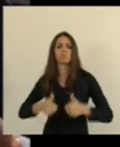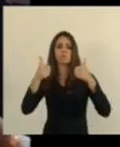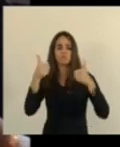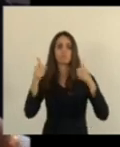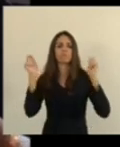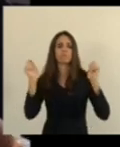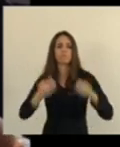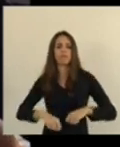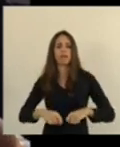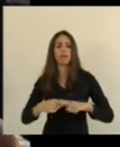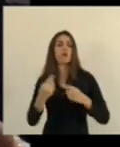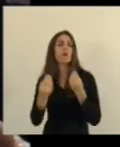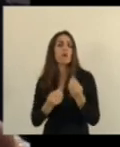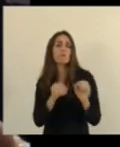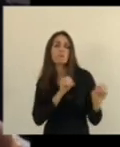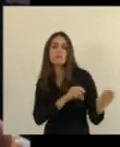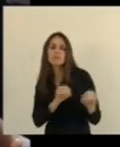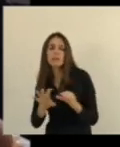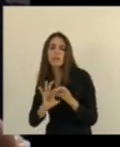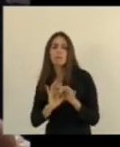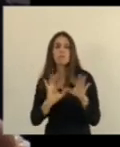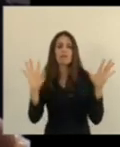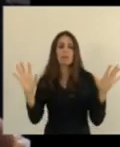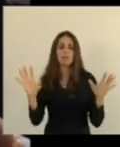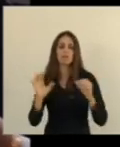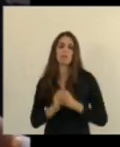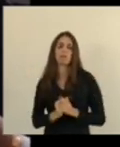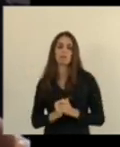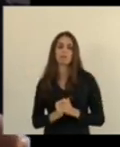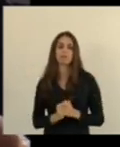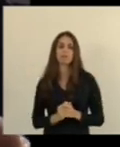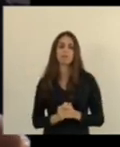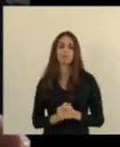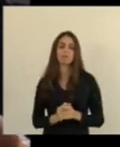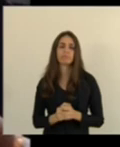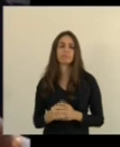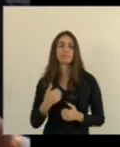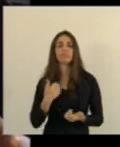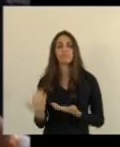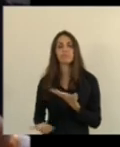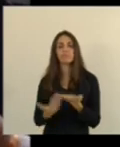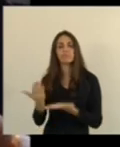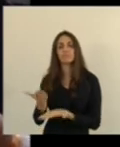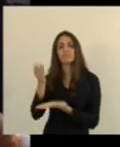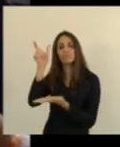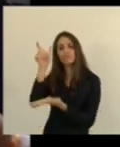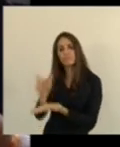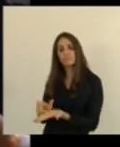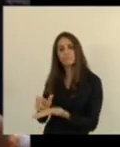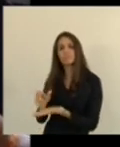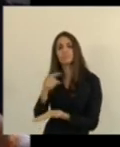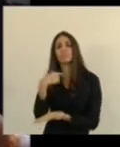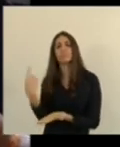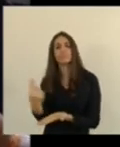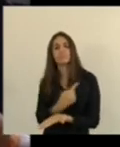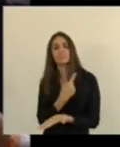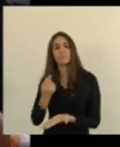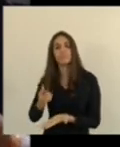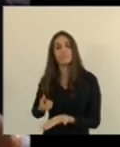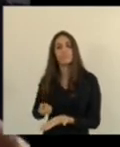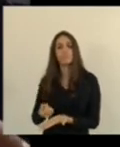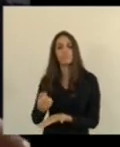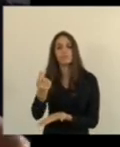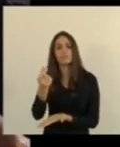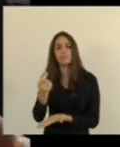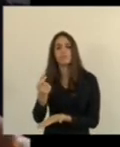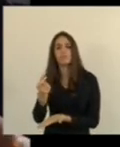partir de uma educação libertadora. Então, hoje, as minhas homenagens são para o nosso eterno